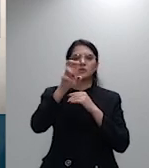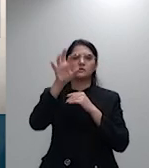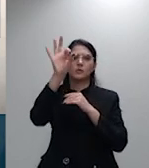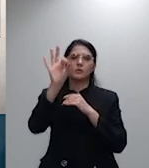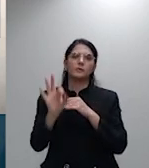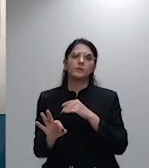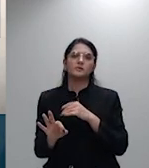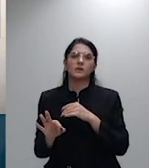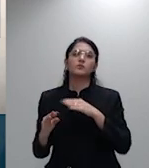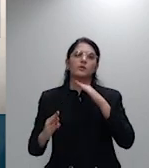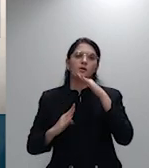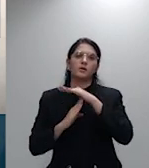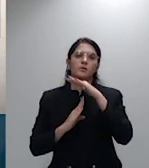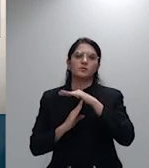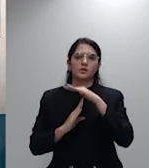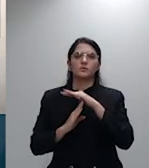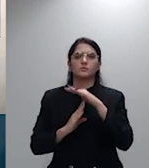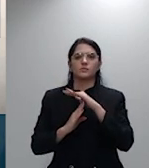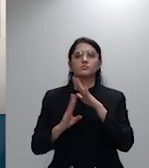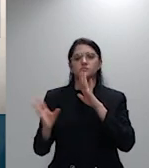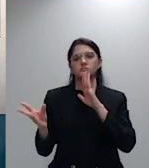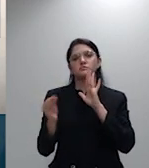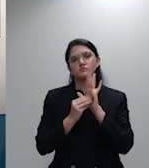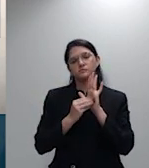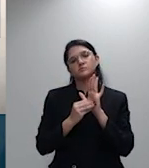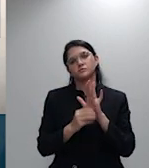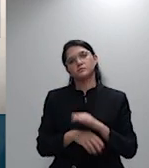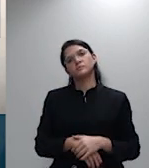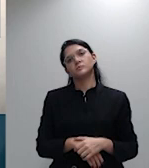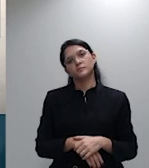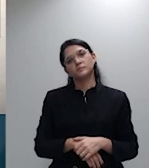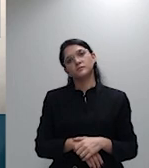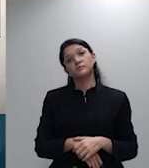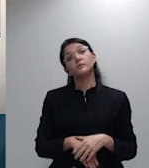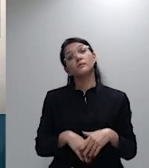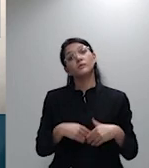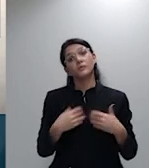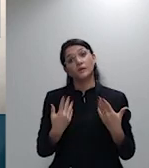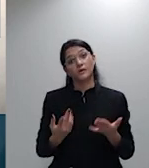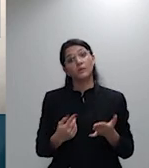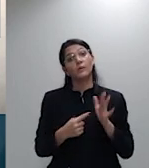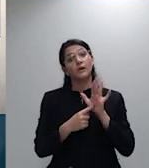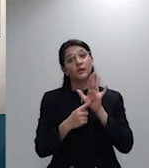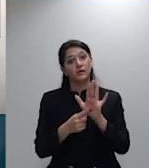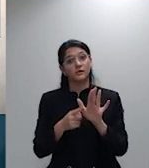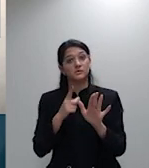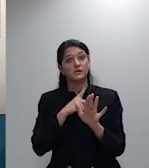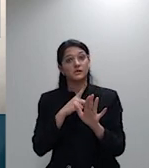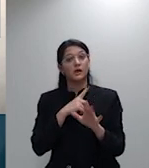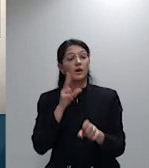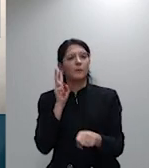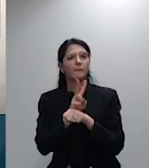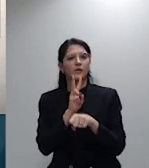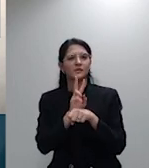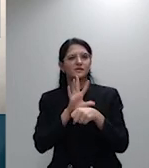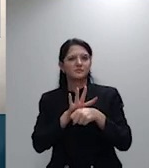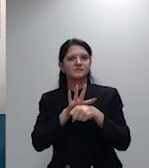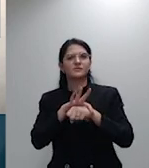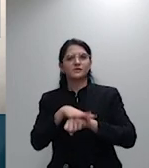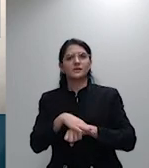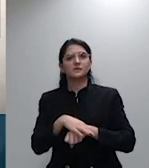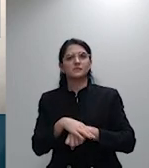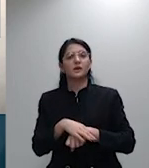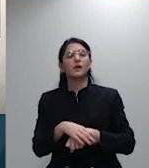o aludito parecer essa proteção jurídica contudo não seria suficiente para a proteção dos